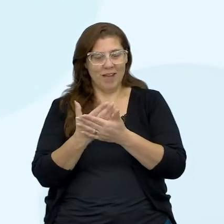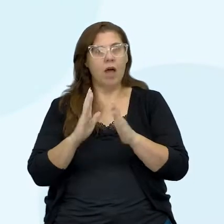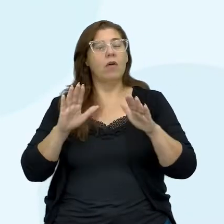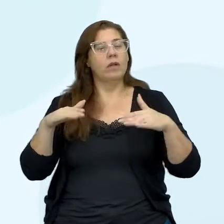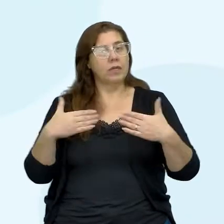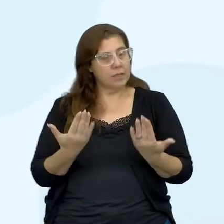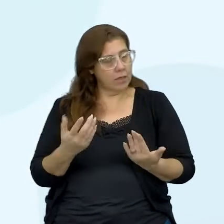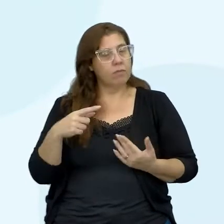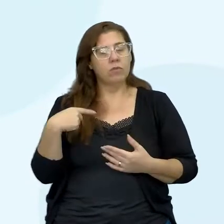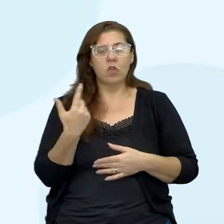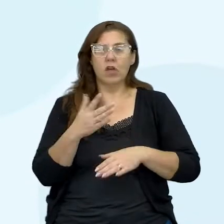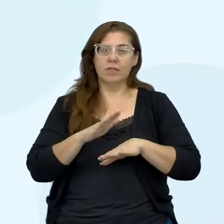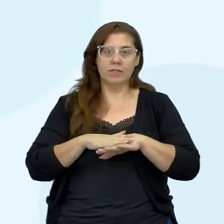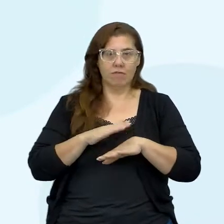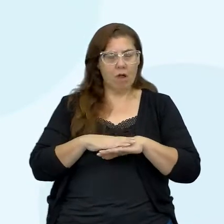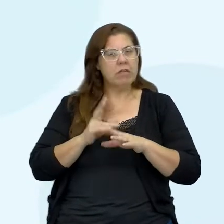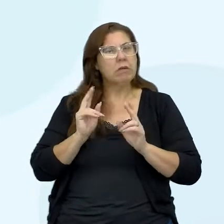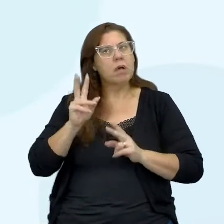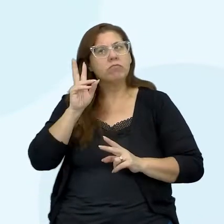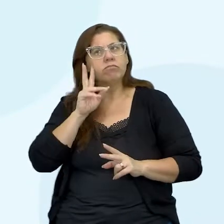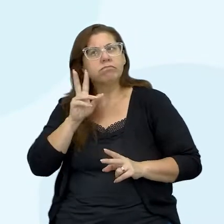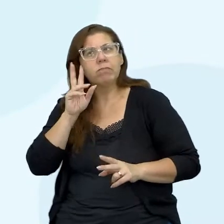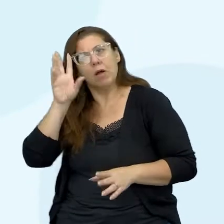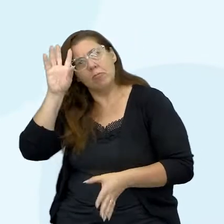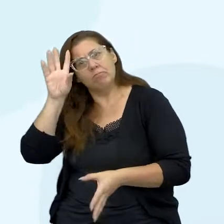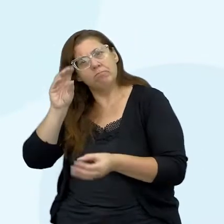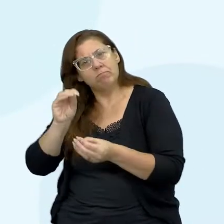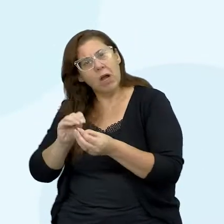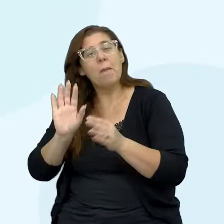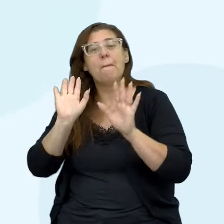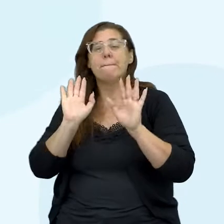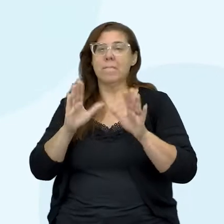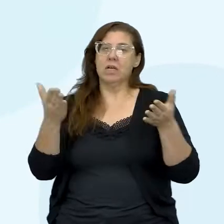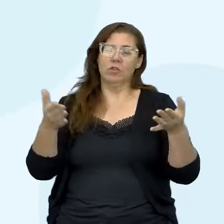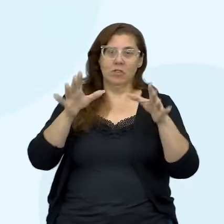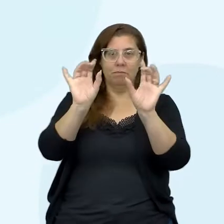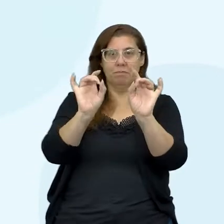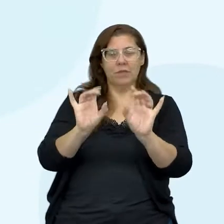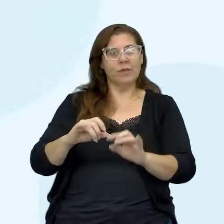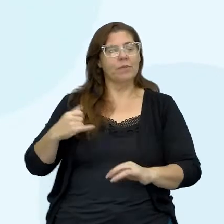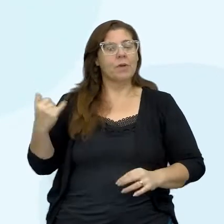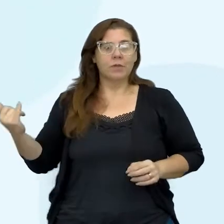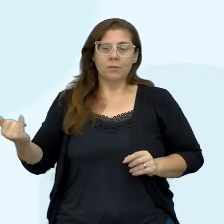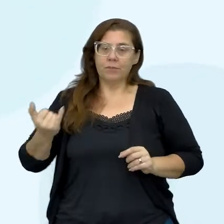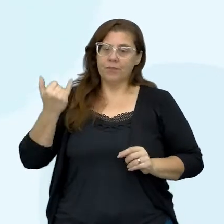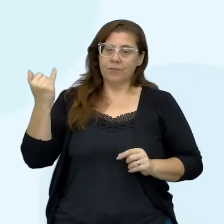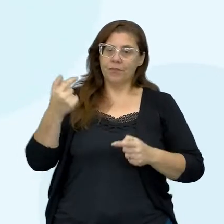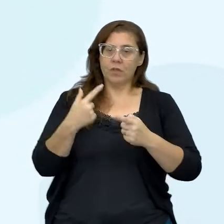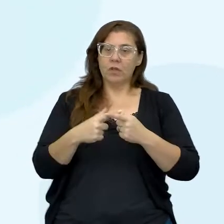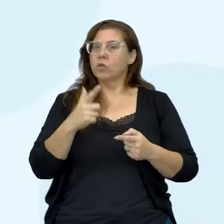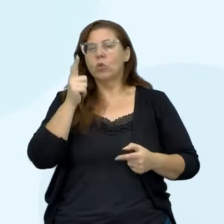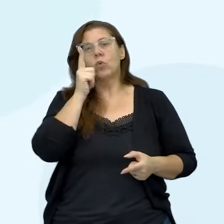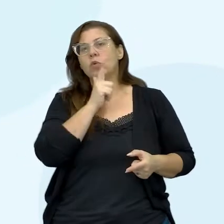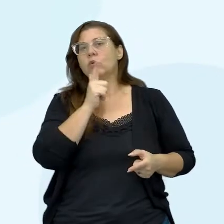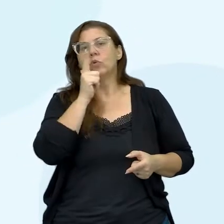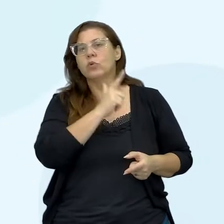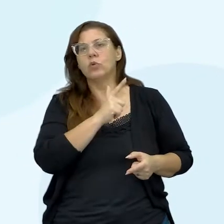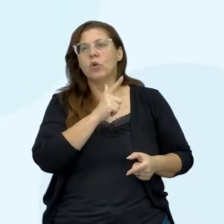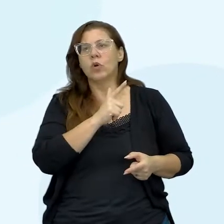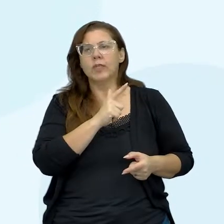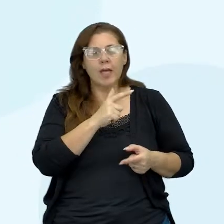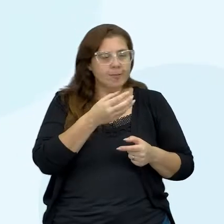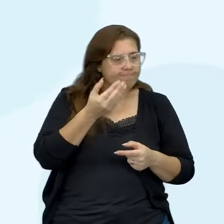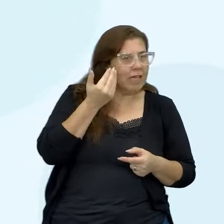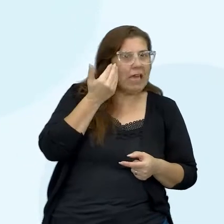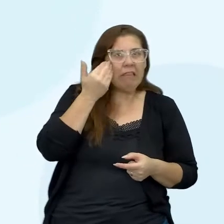que a gente sempre faz a recapitulação, mas hoje ela é especialmente importante porque a gente não consegue destrinchar